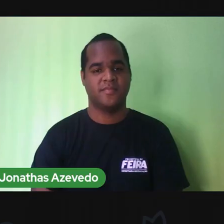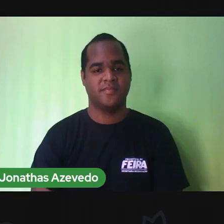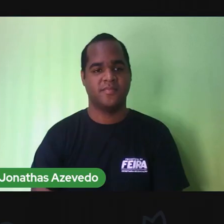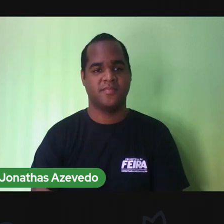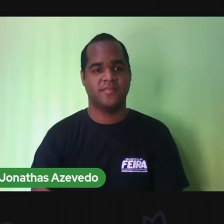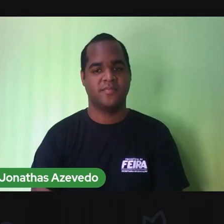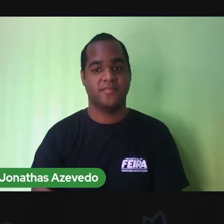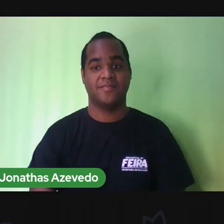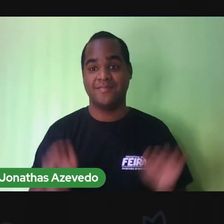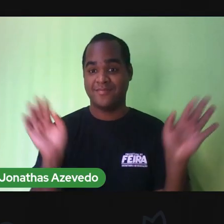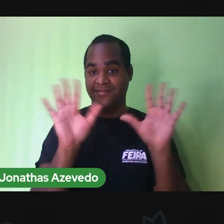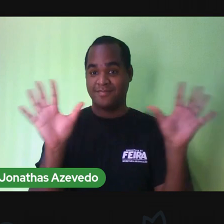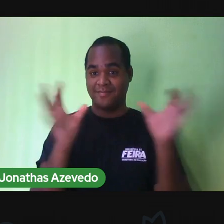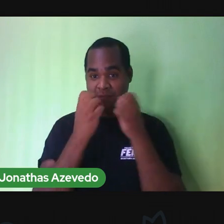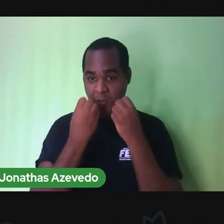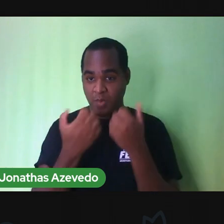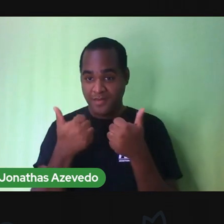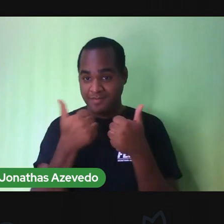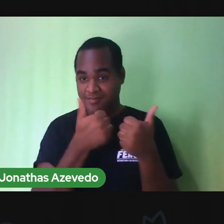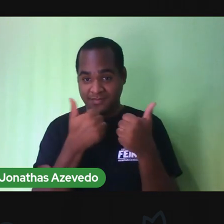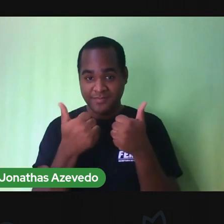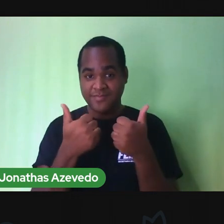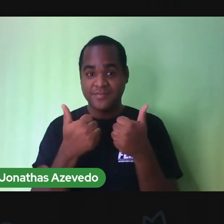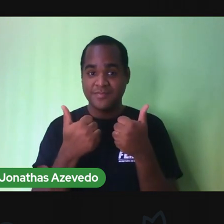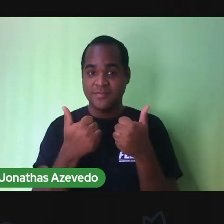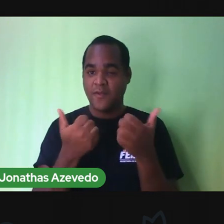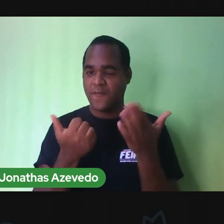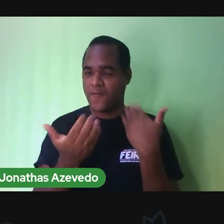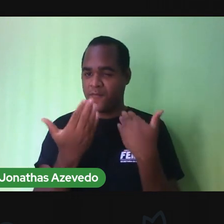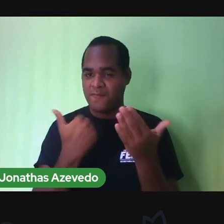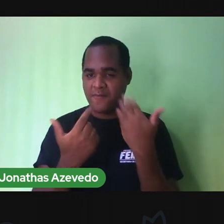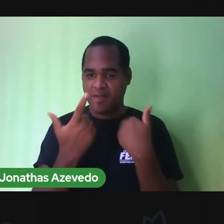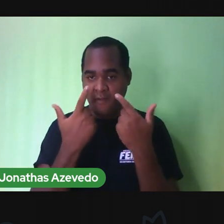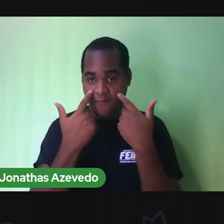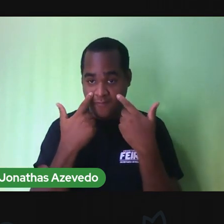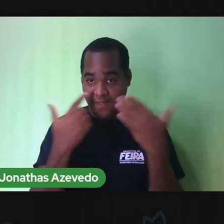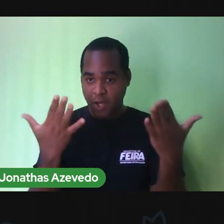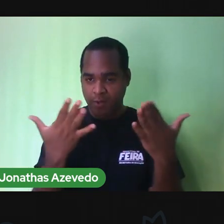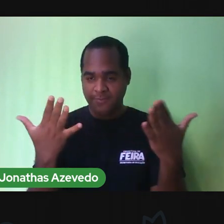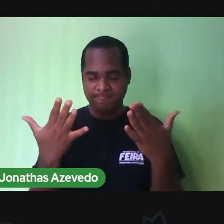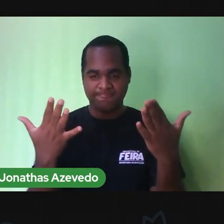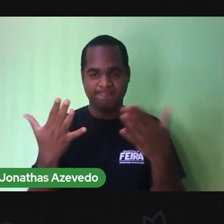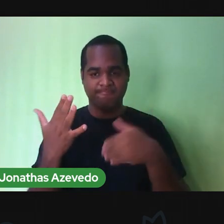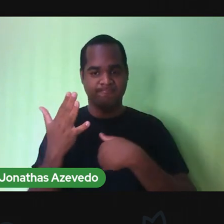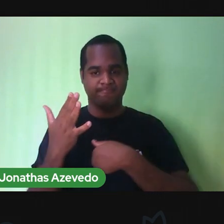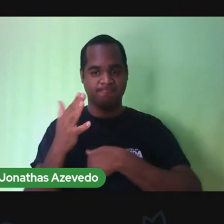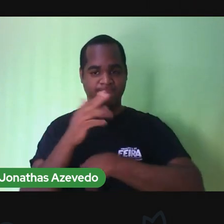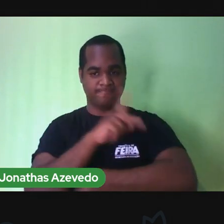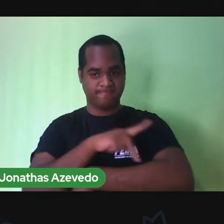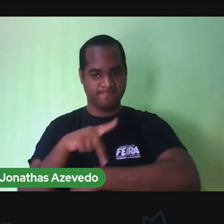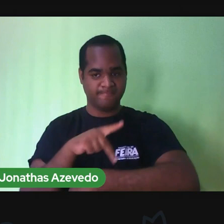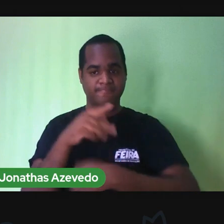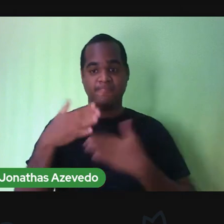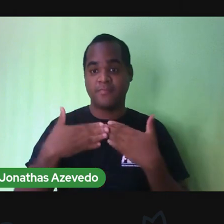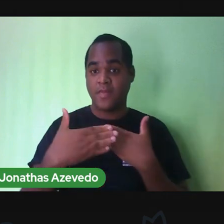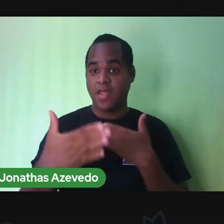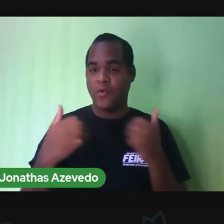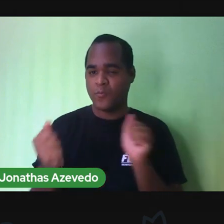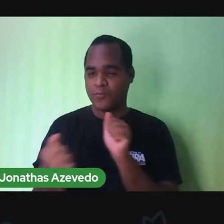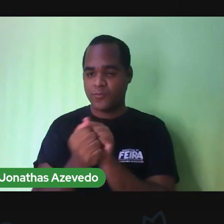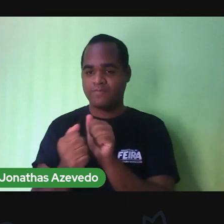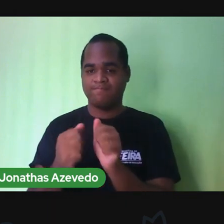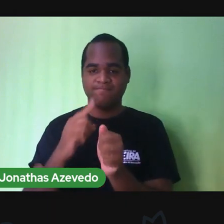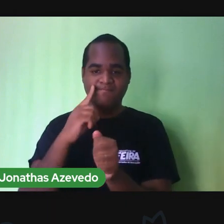Olá, galerinha! Vamos lá seguir o nosso percurso, vocês, eu e Jonatas,